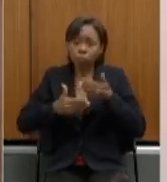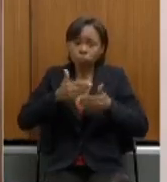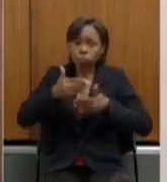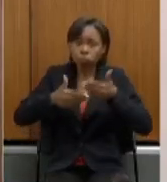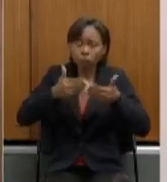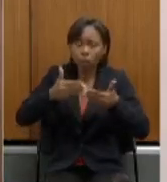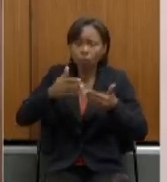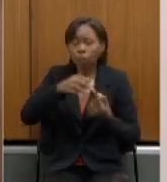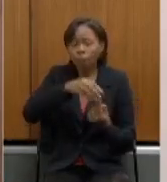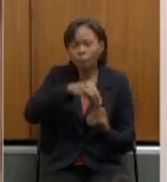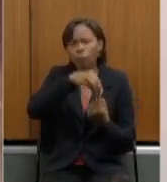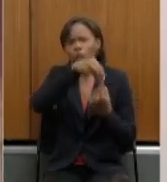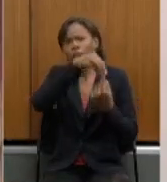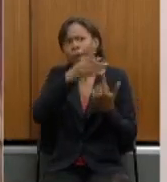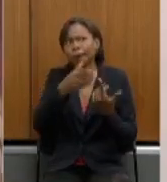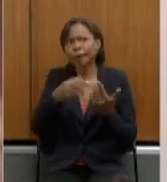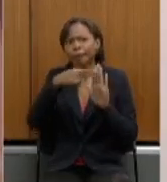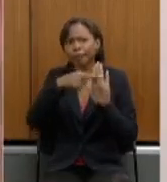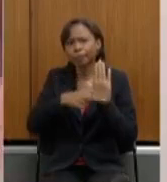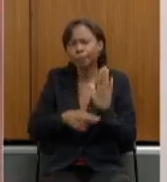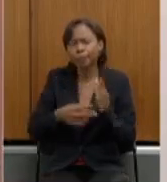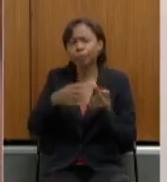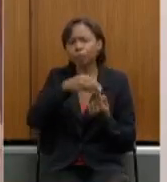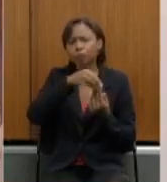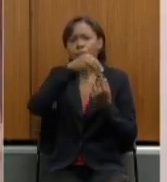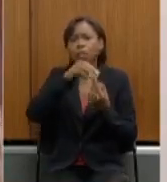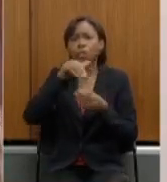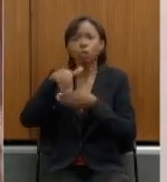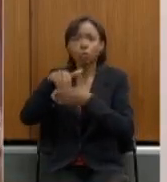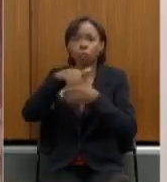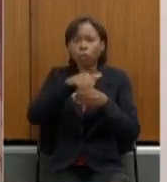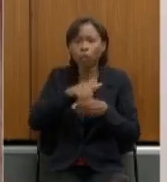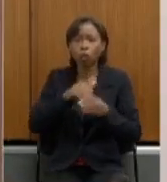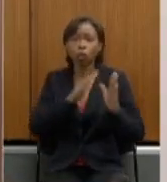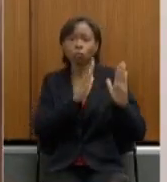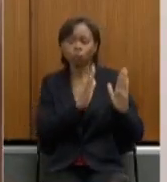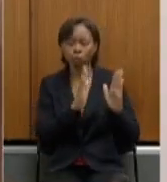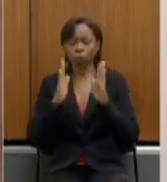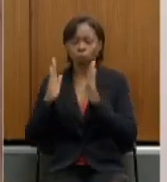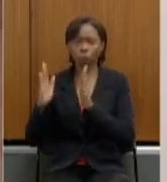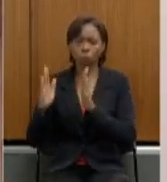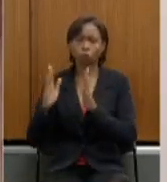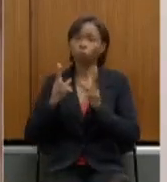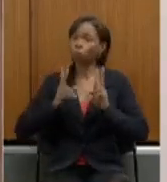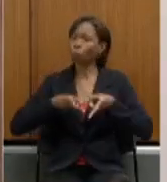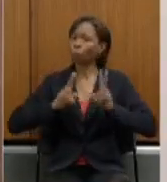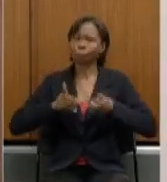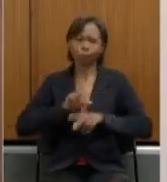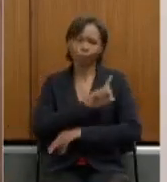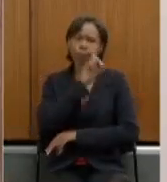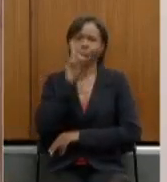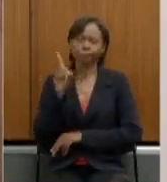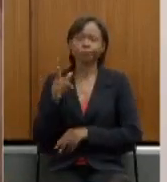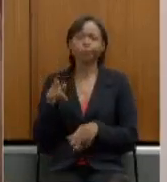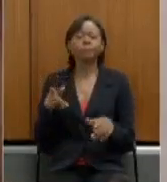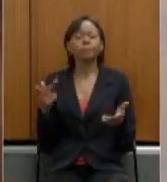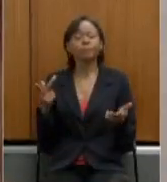prioridade quanto também na votação em dois turnos no mesmo dia por fim houve um problema